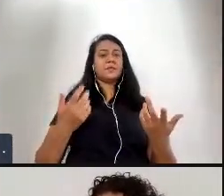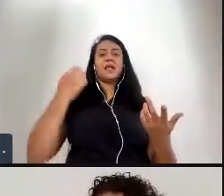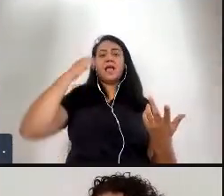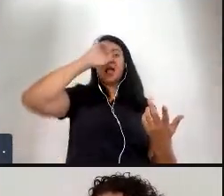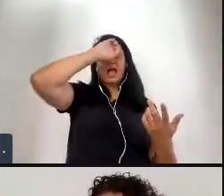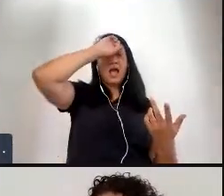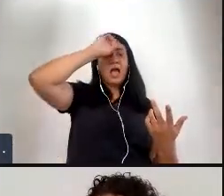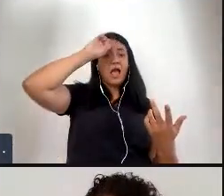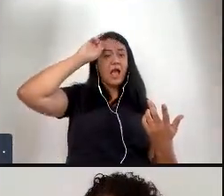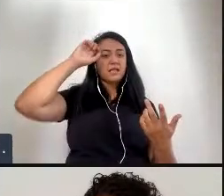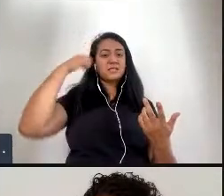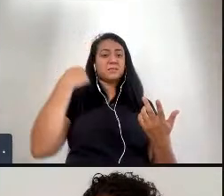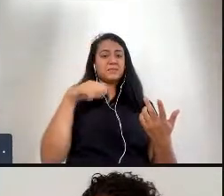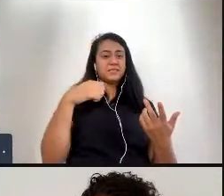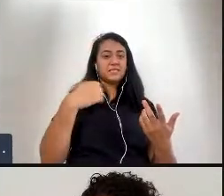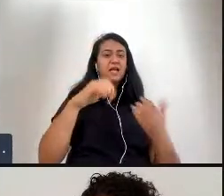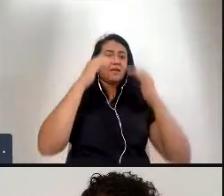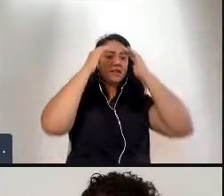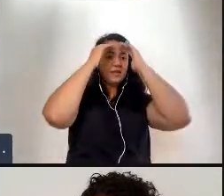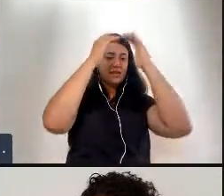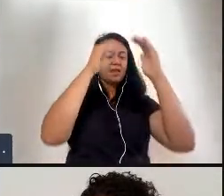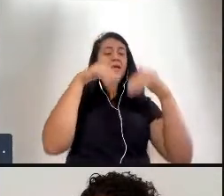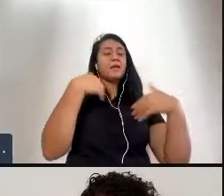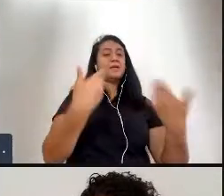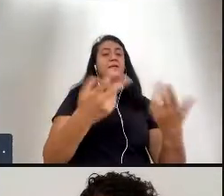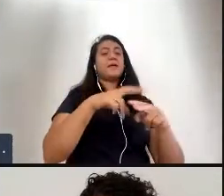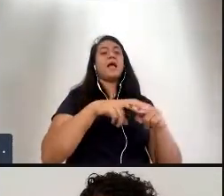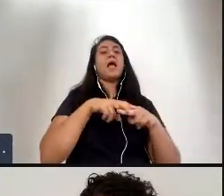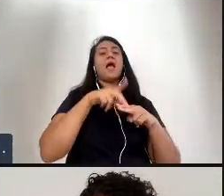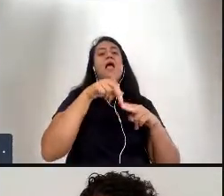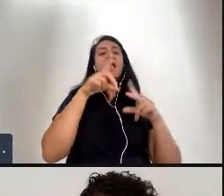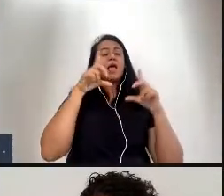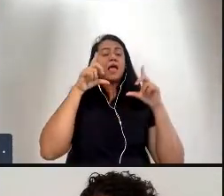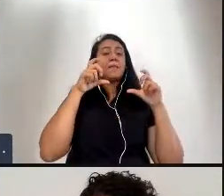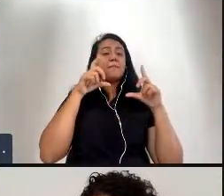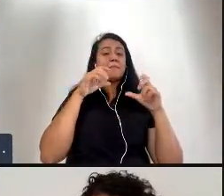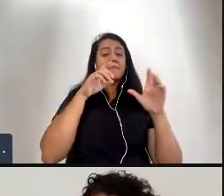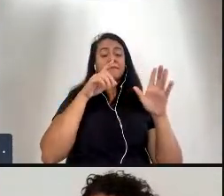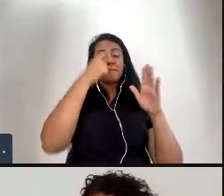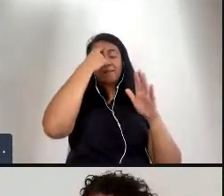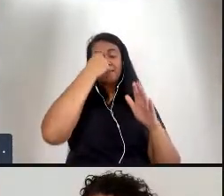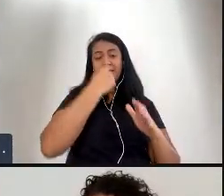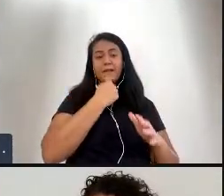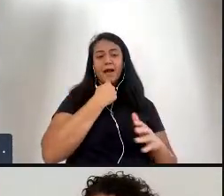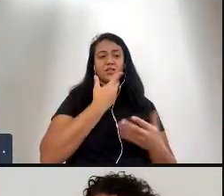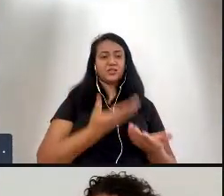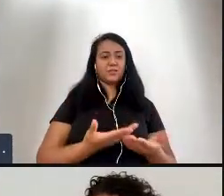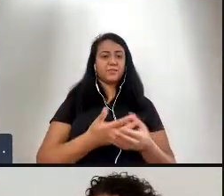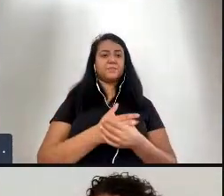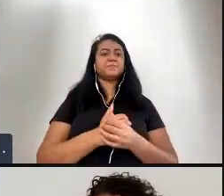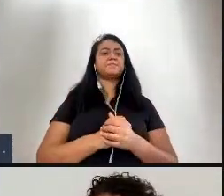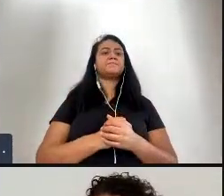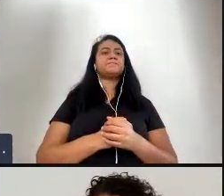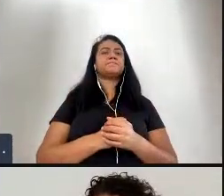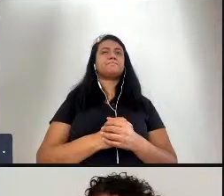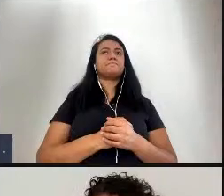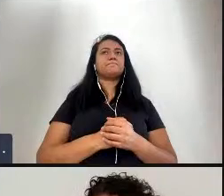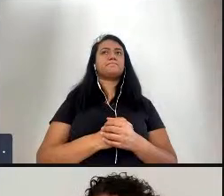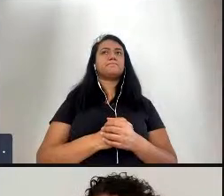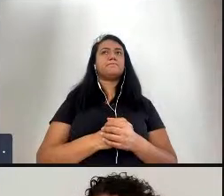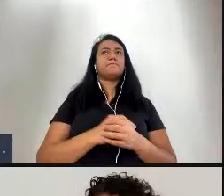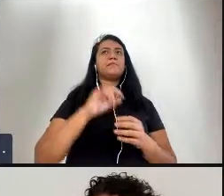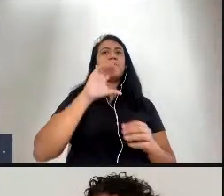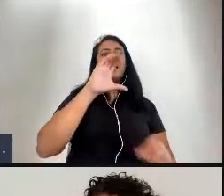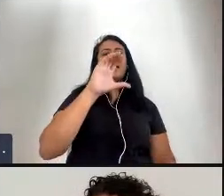que eles tinham que seguir através das imagens agora a Camille Paglia ela chama atenção o Inácio Araújo também